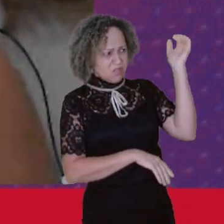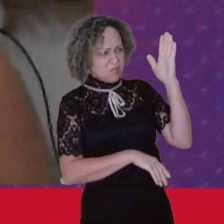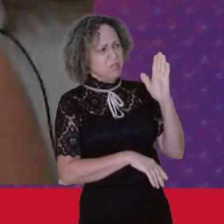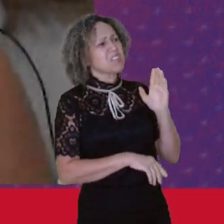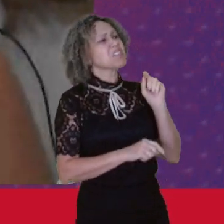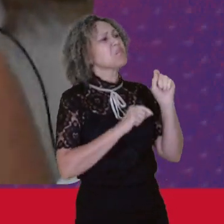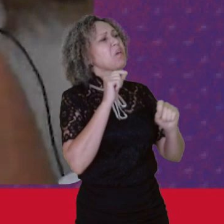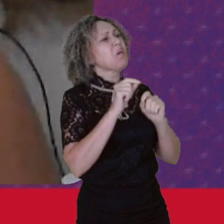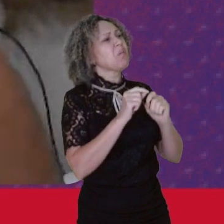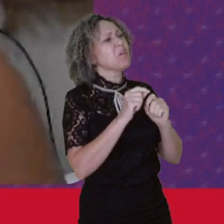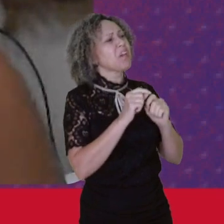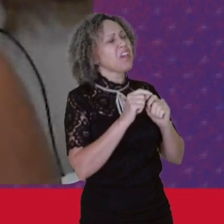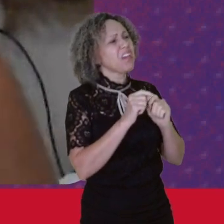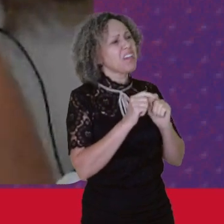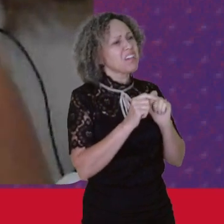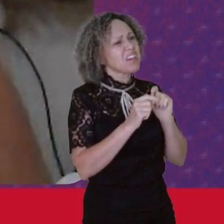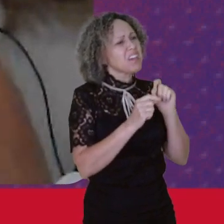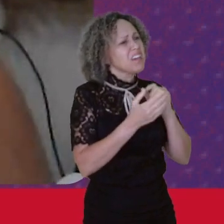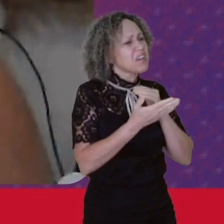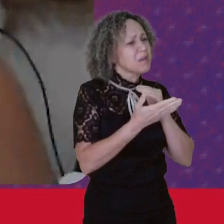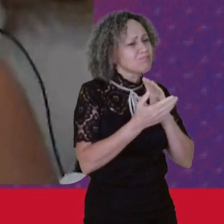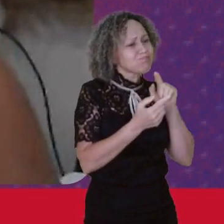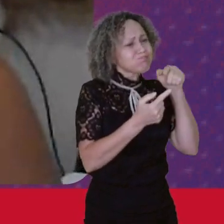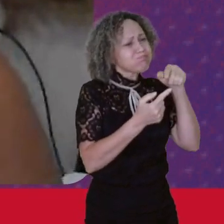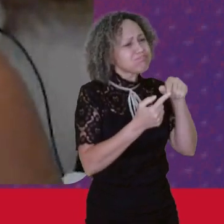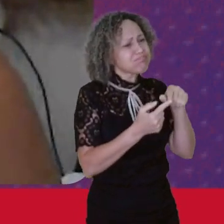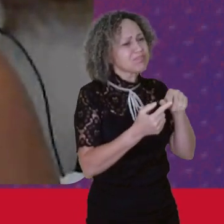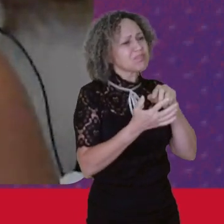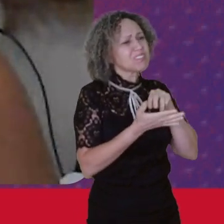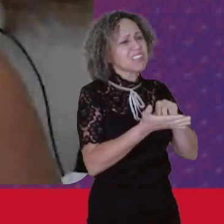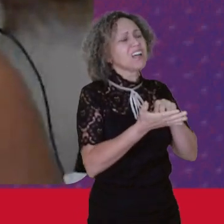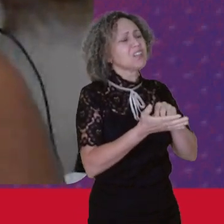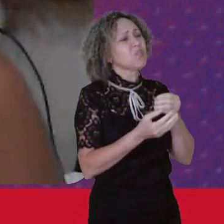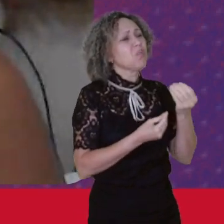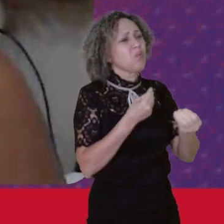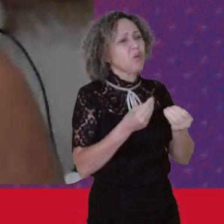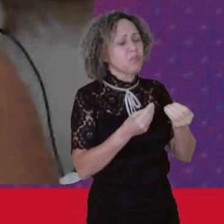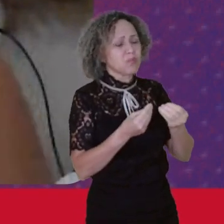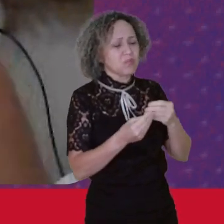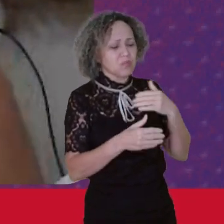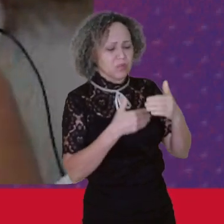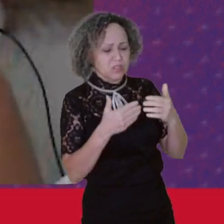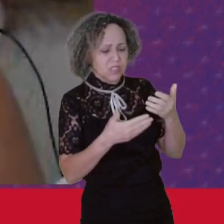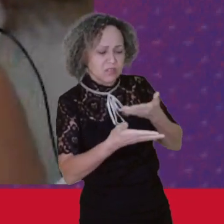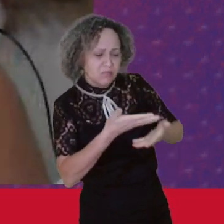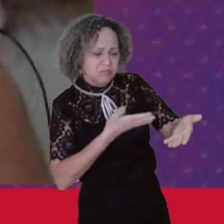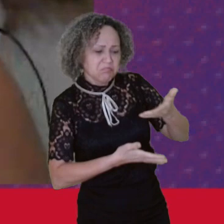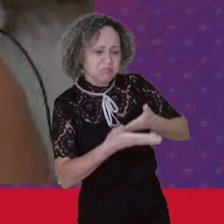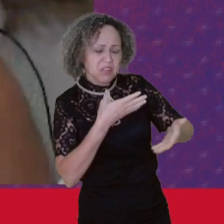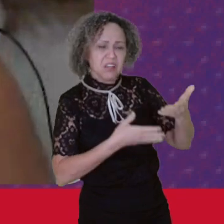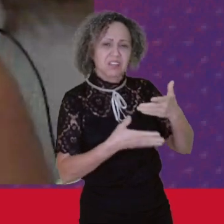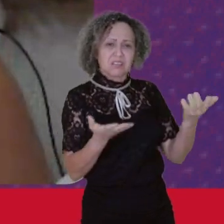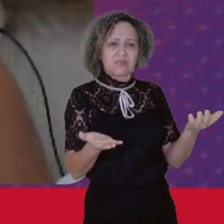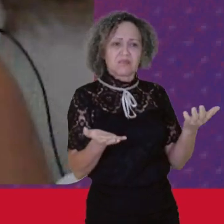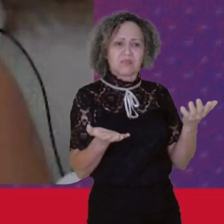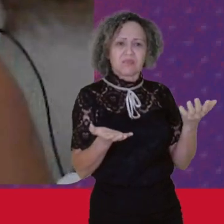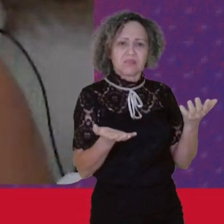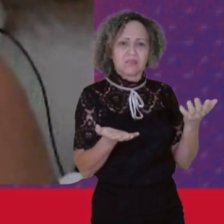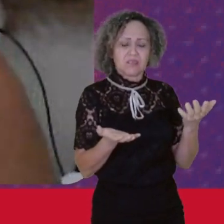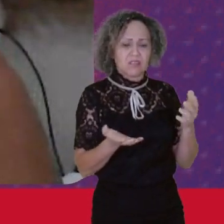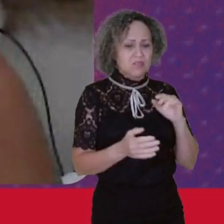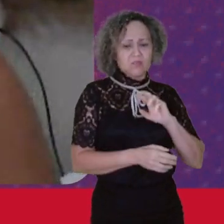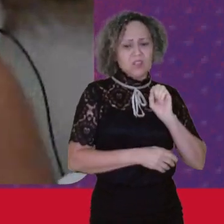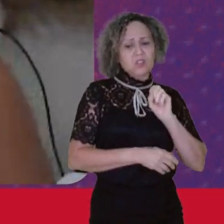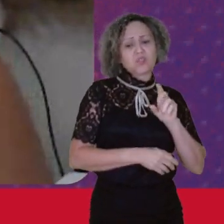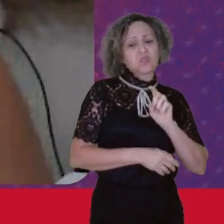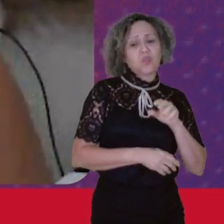processo De racialização Das nossas relações E isso impacta Enormemente Quando a gente vê Que não só As